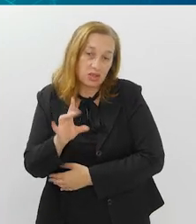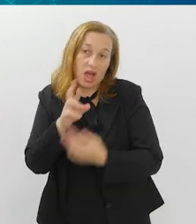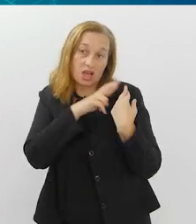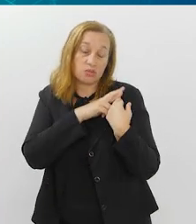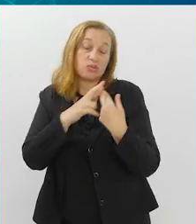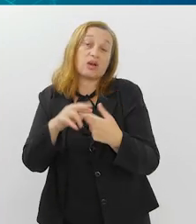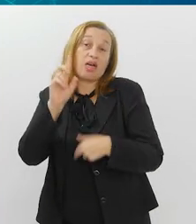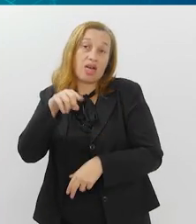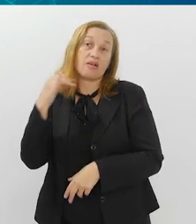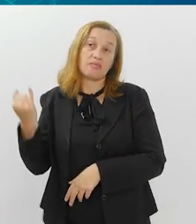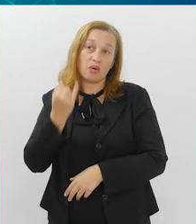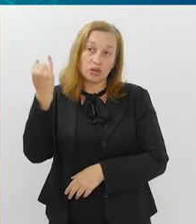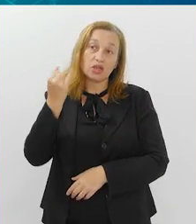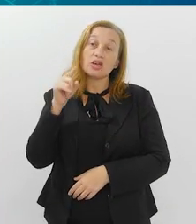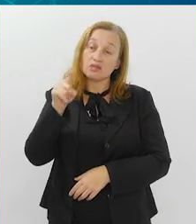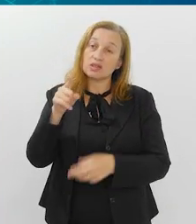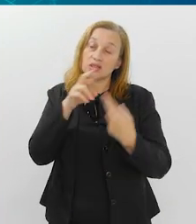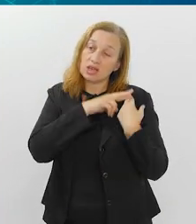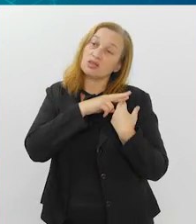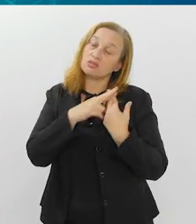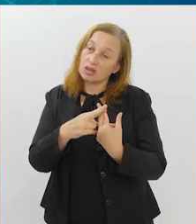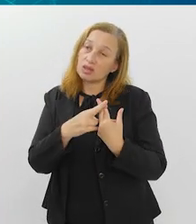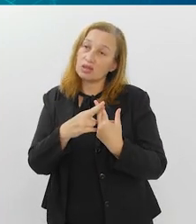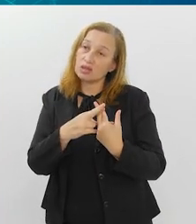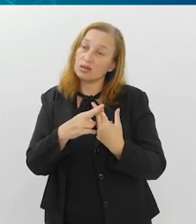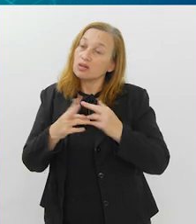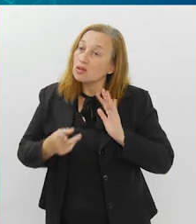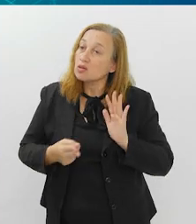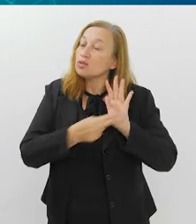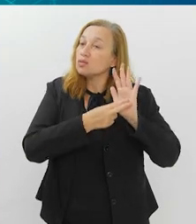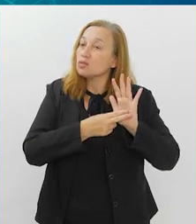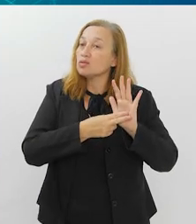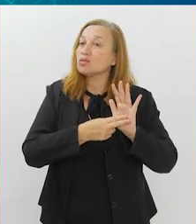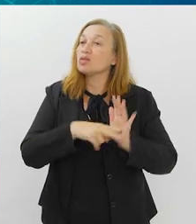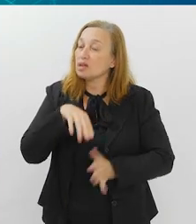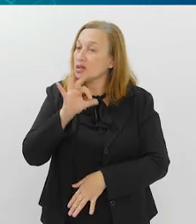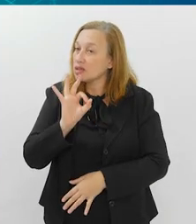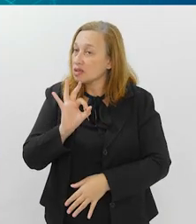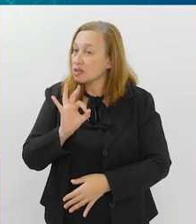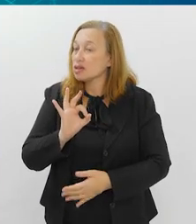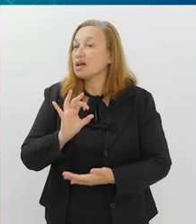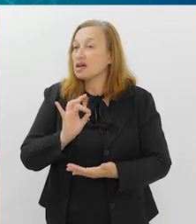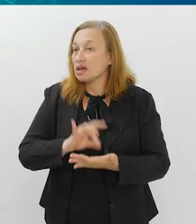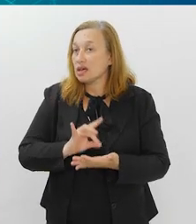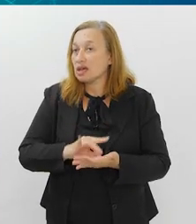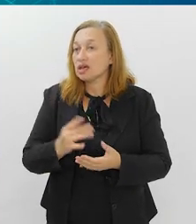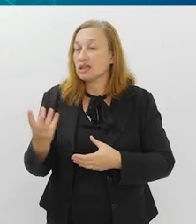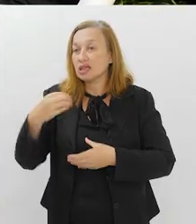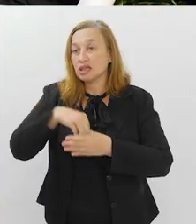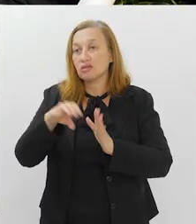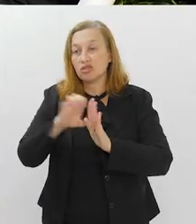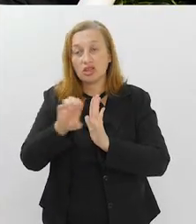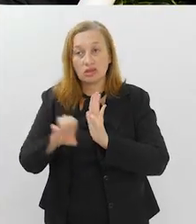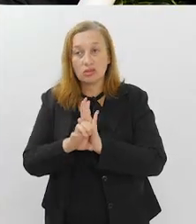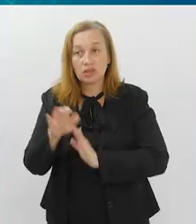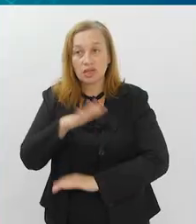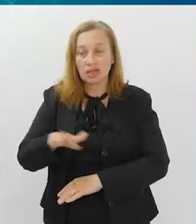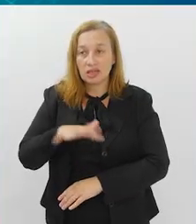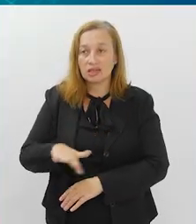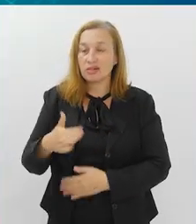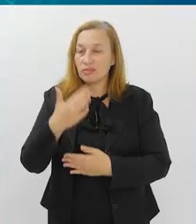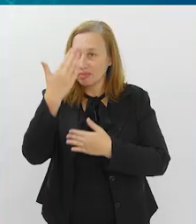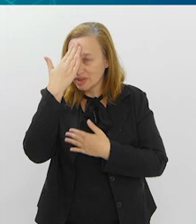Então, a responsabilidade é muito importante, é você assumir essa responsabilidade por questões legais também, pois está no estatuto da criança.